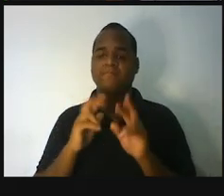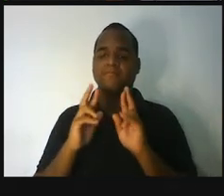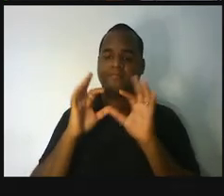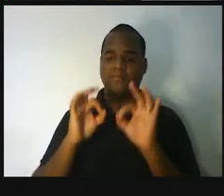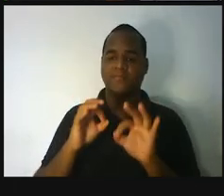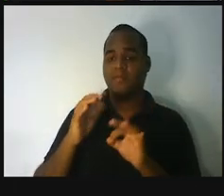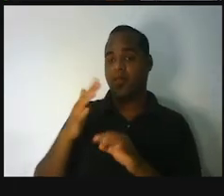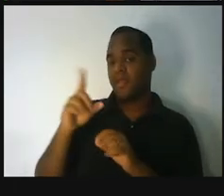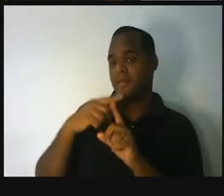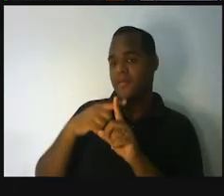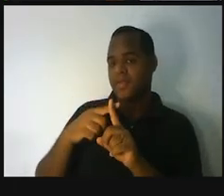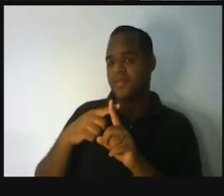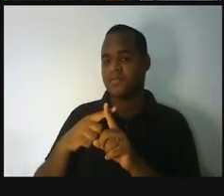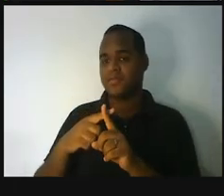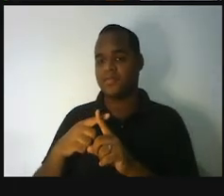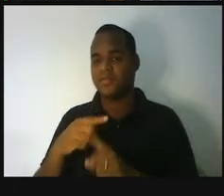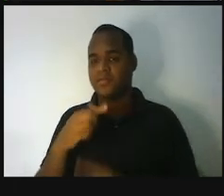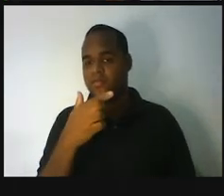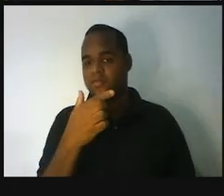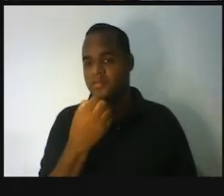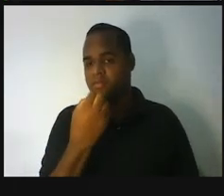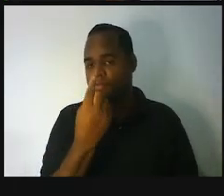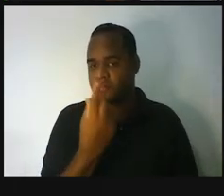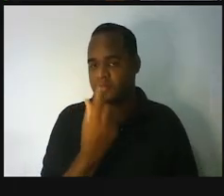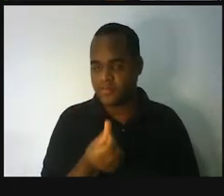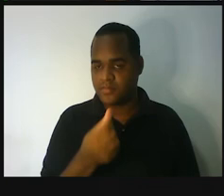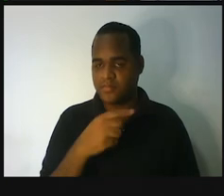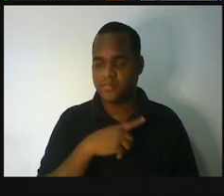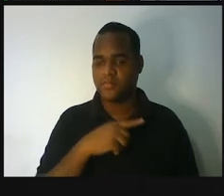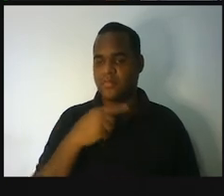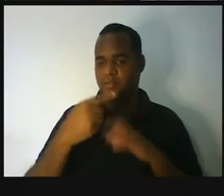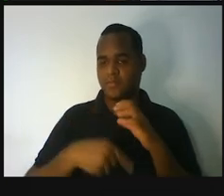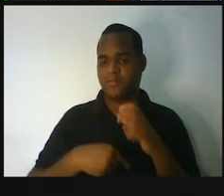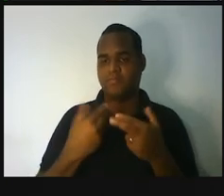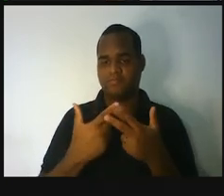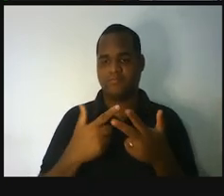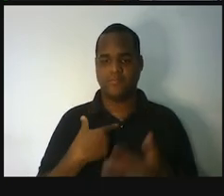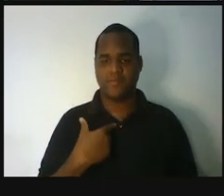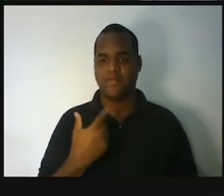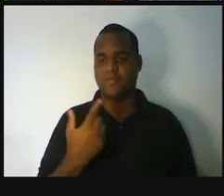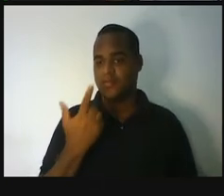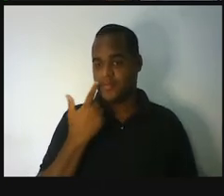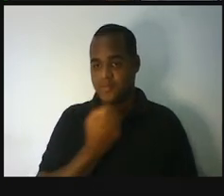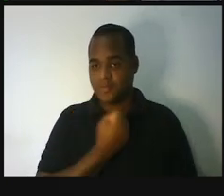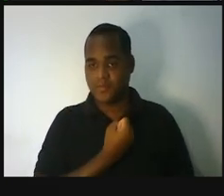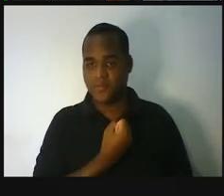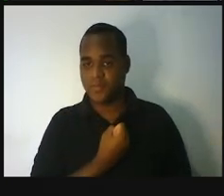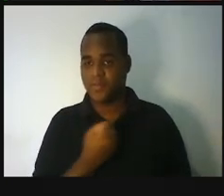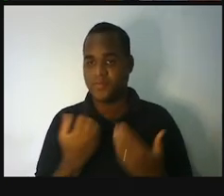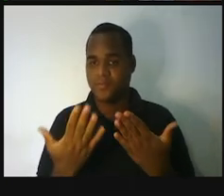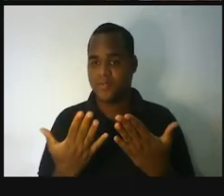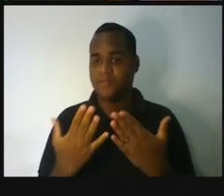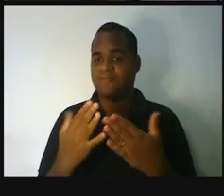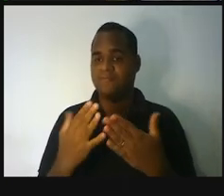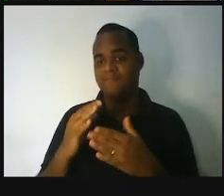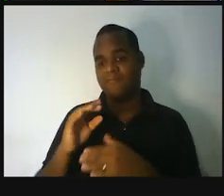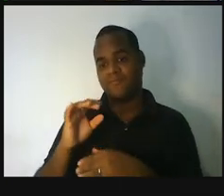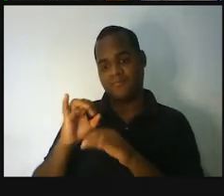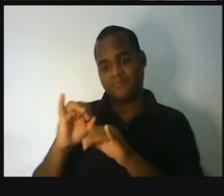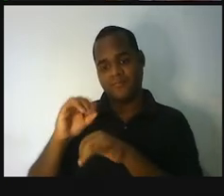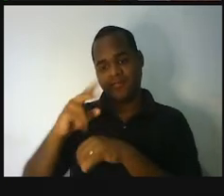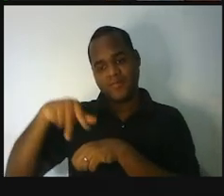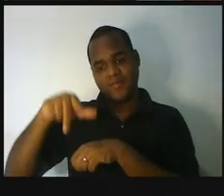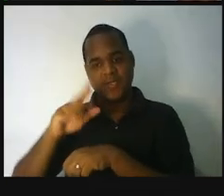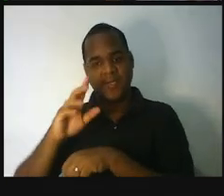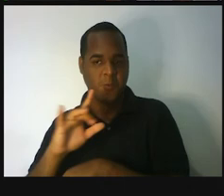esse de 2016, para encontrar o global, a gente já sabe. Vai pegar o doméstico e somar com o internacional. E você faz essa soma.